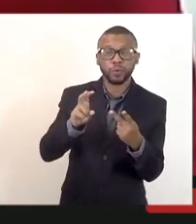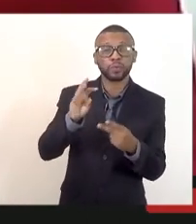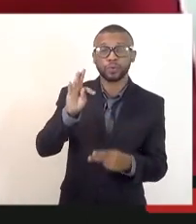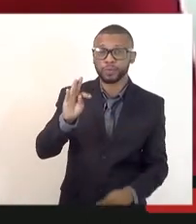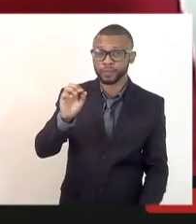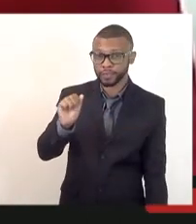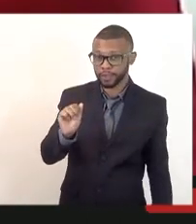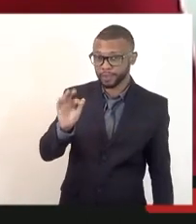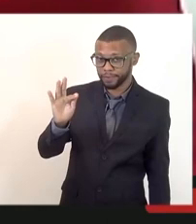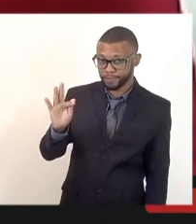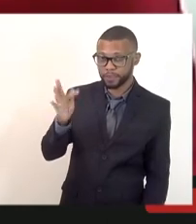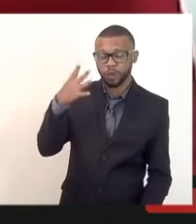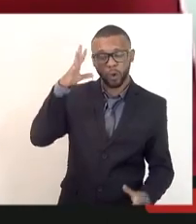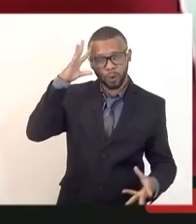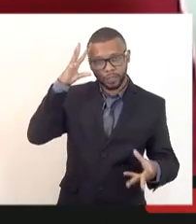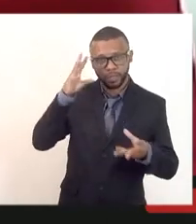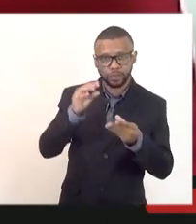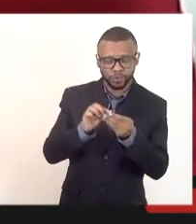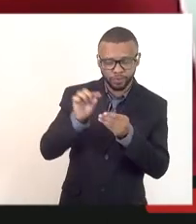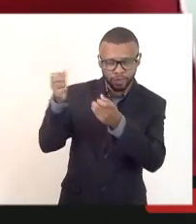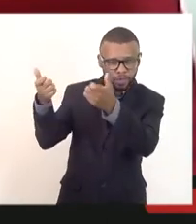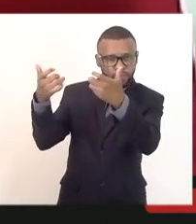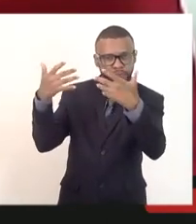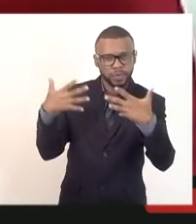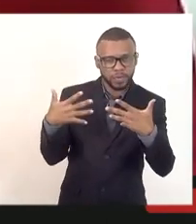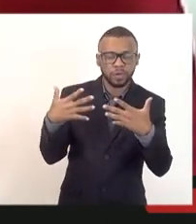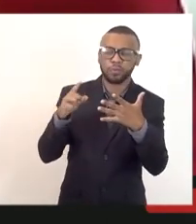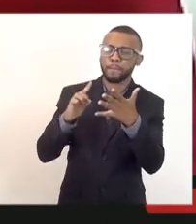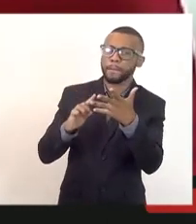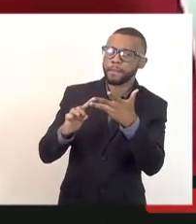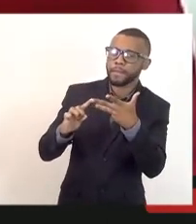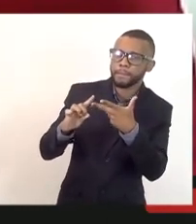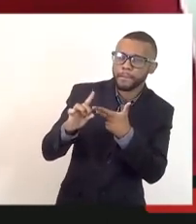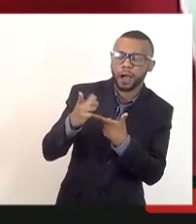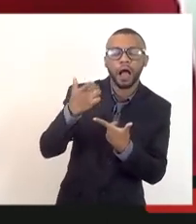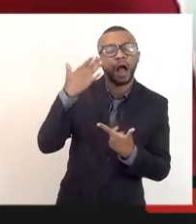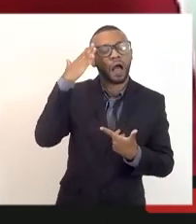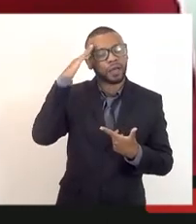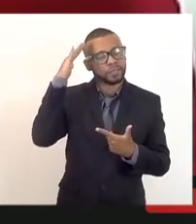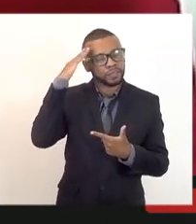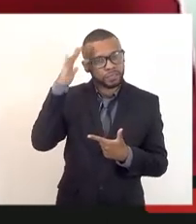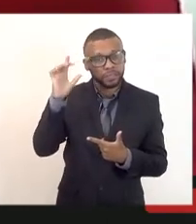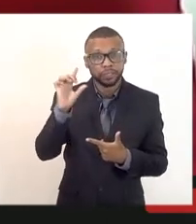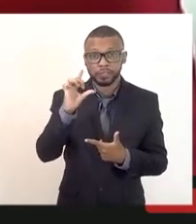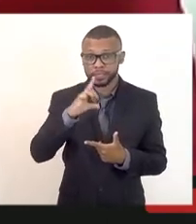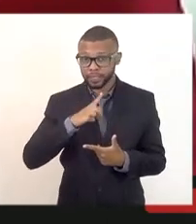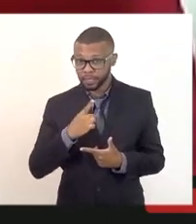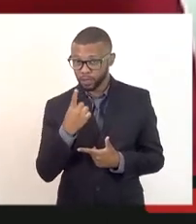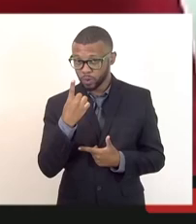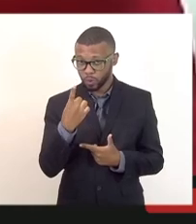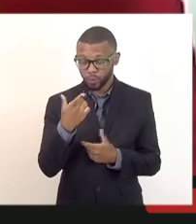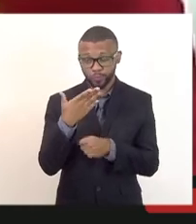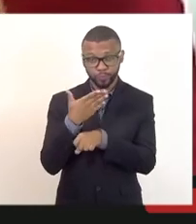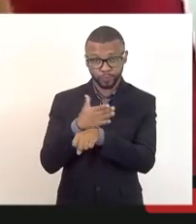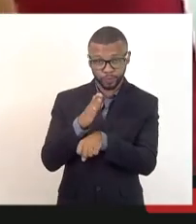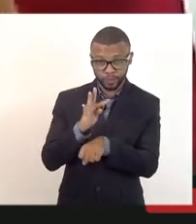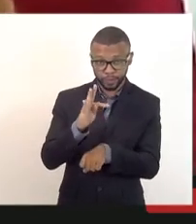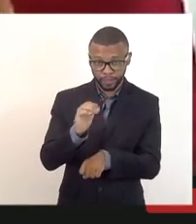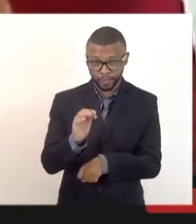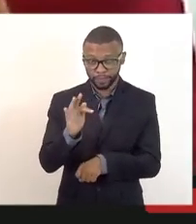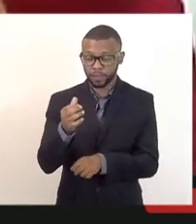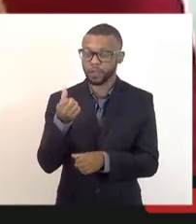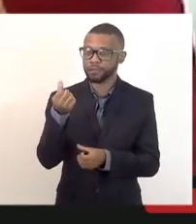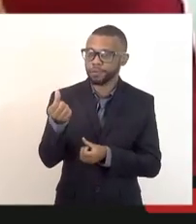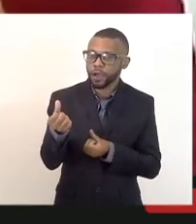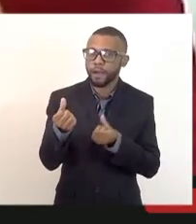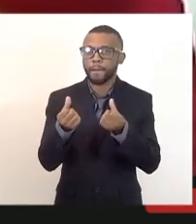entendi, depois do seu esclarecimento, na medida em que há um TAF de seis em seis meses,